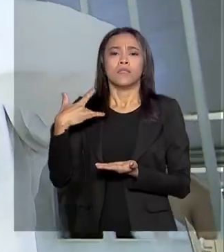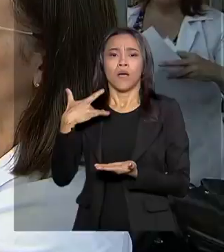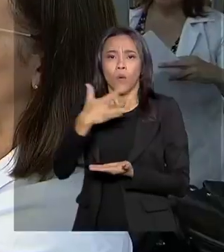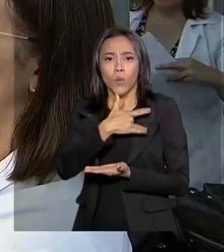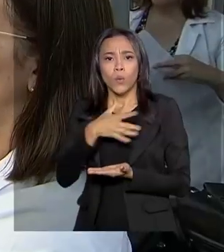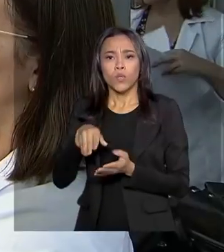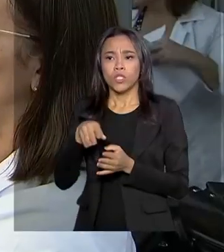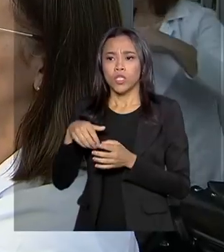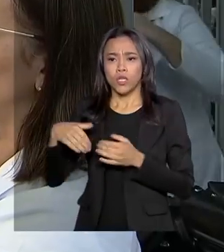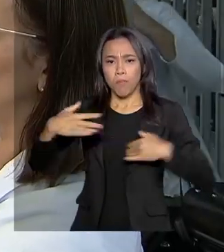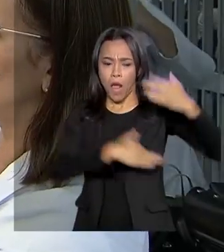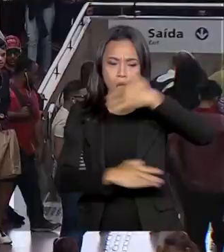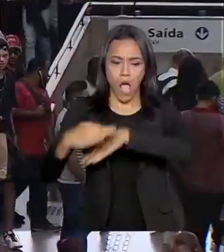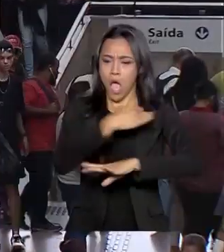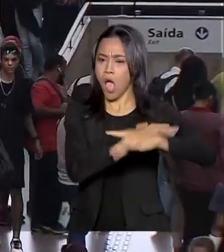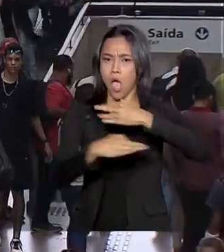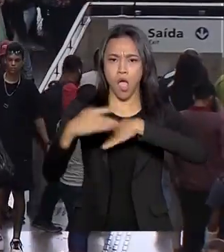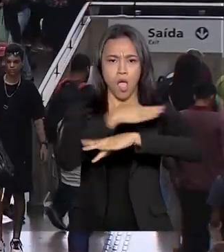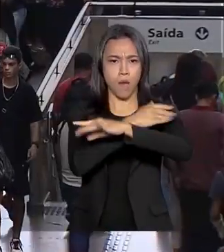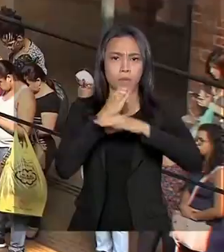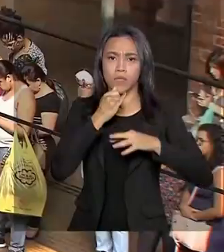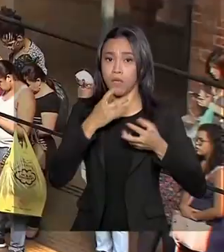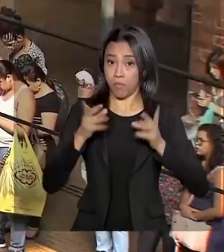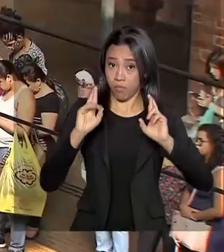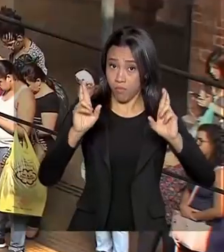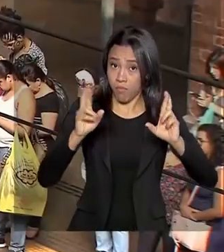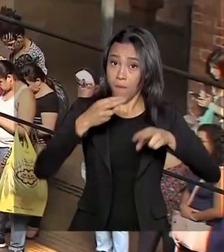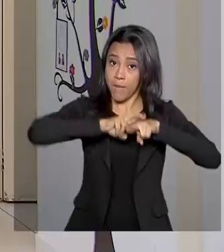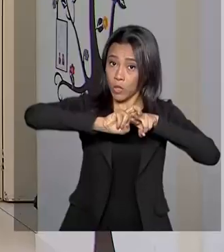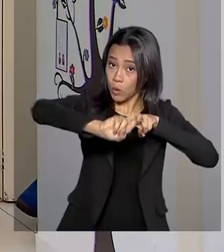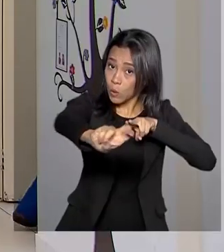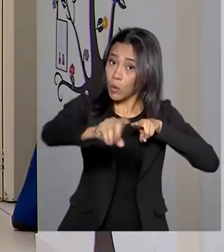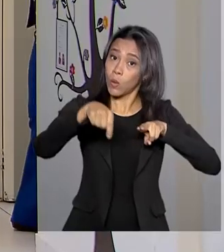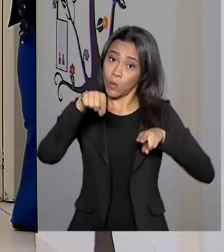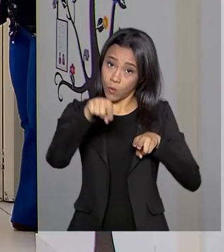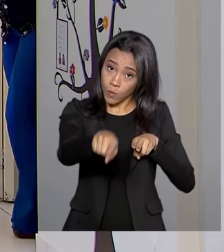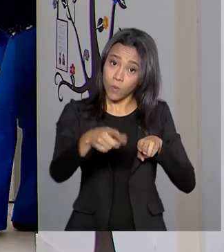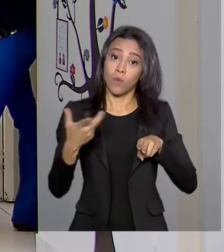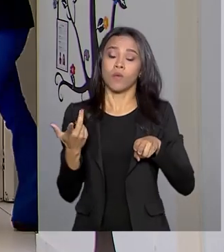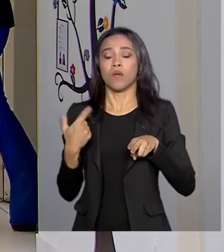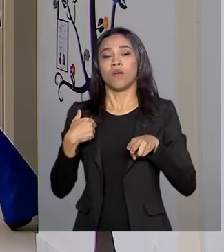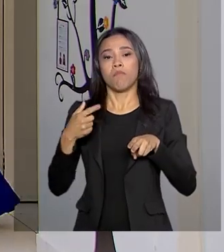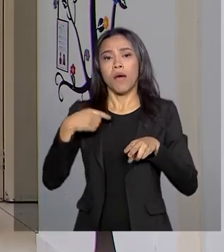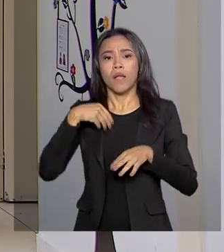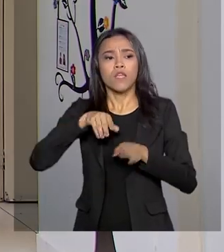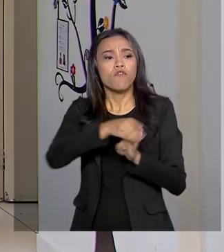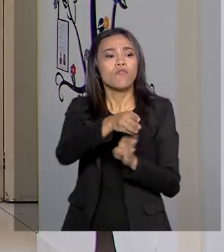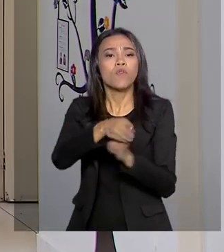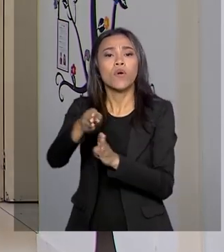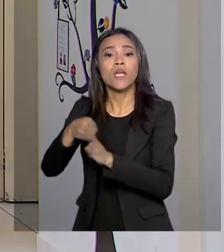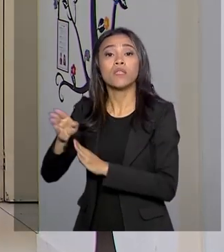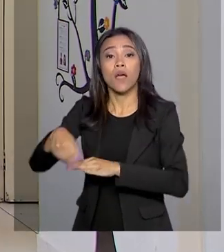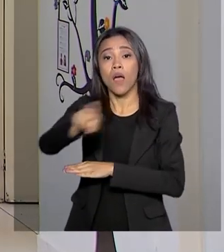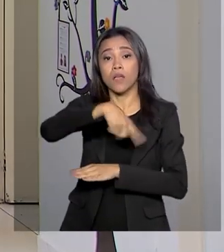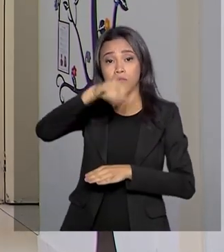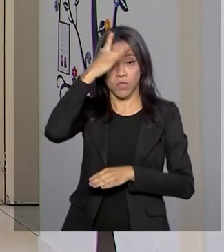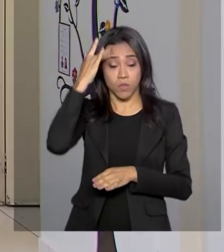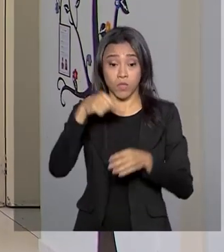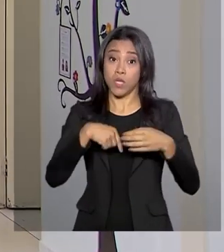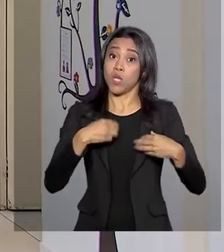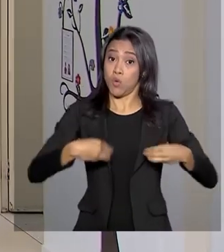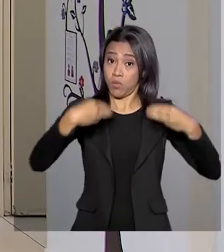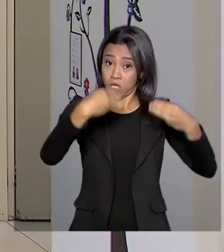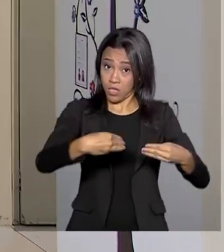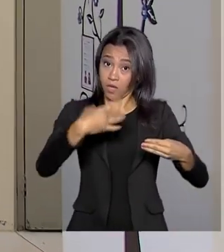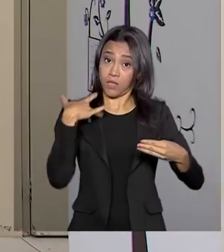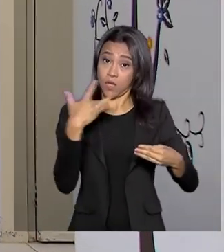locais de grande circulação, como as estações de metrô e trem. A recomendação do Ministério da Saúde é para que crianças de seis